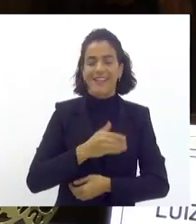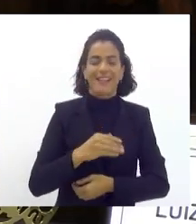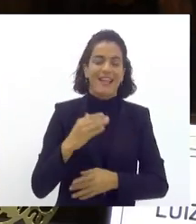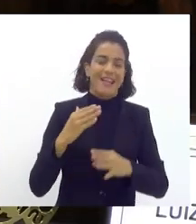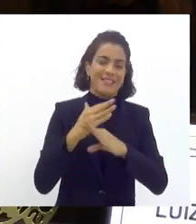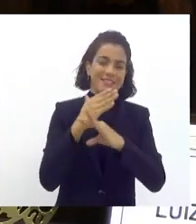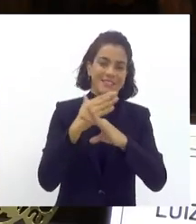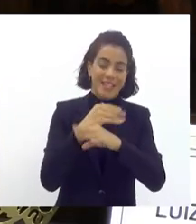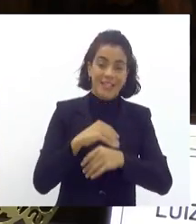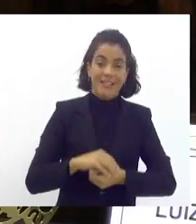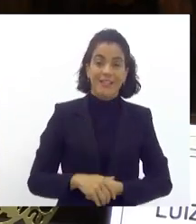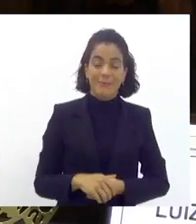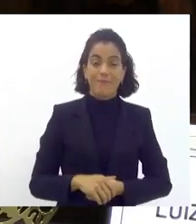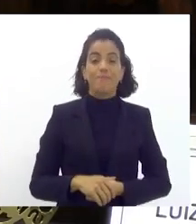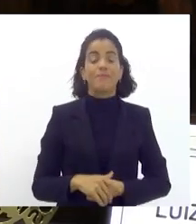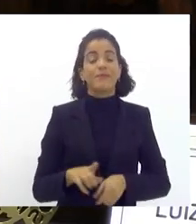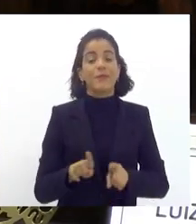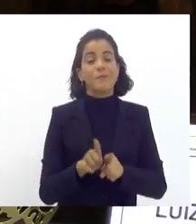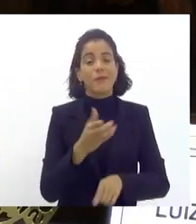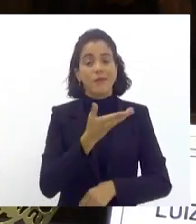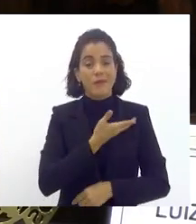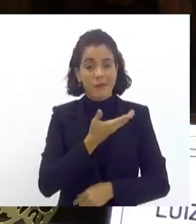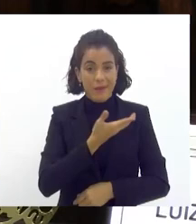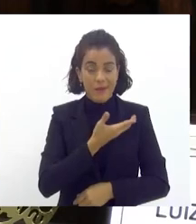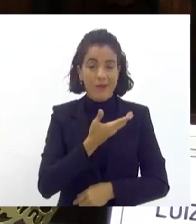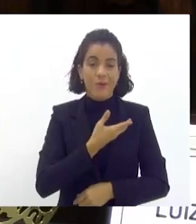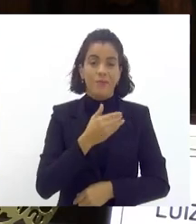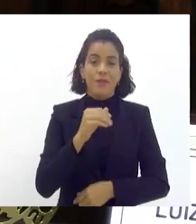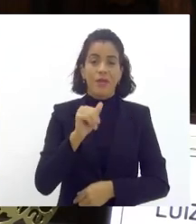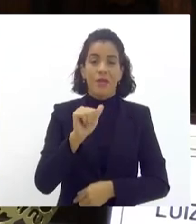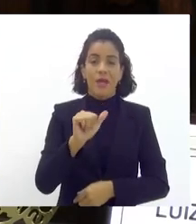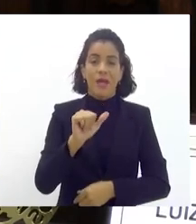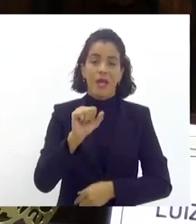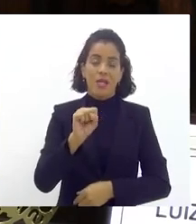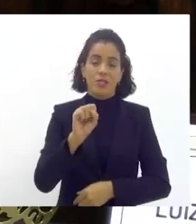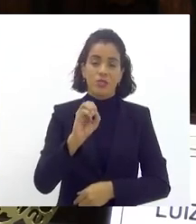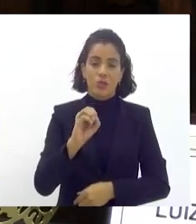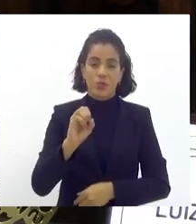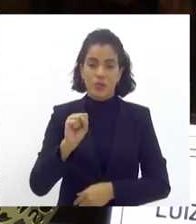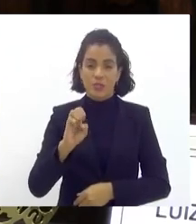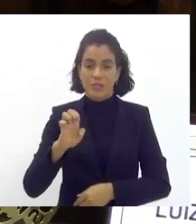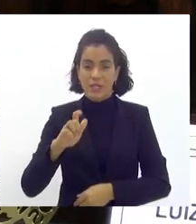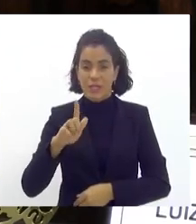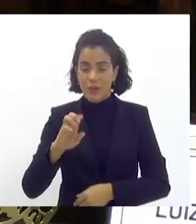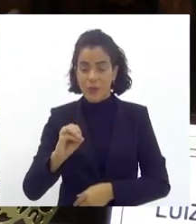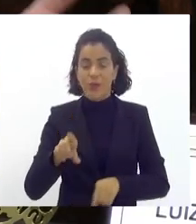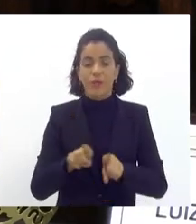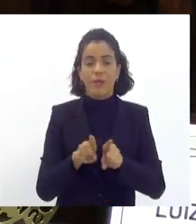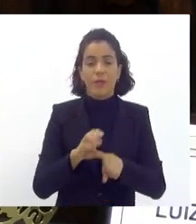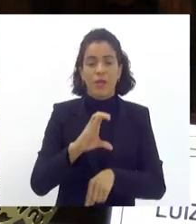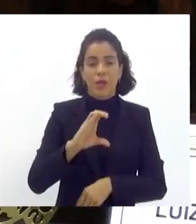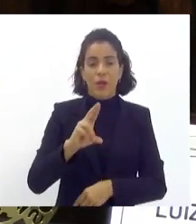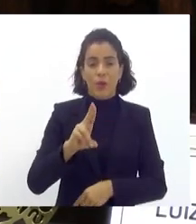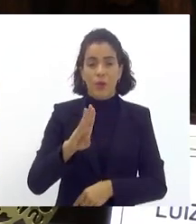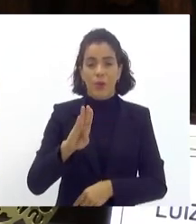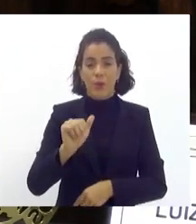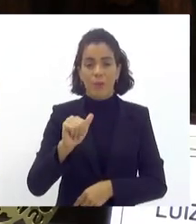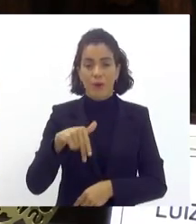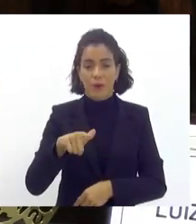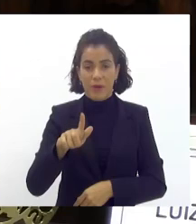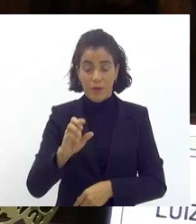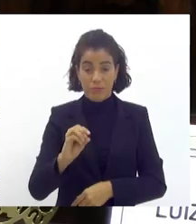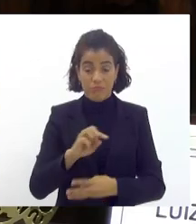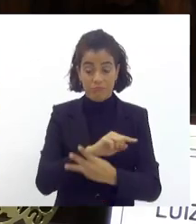cidade companheiros da Sossego e da Cubango que são três escolas que hoje